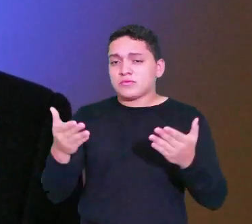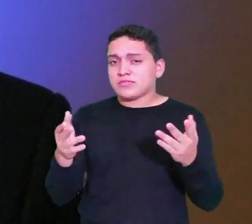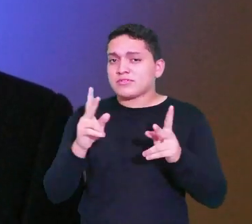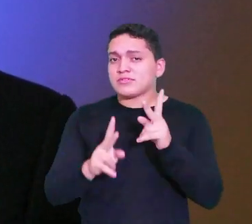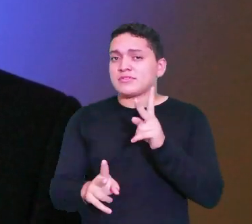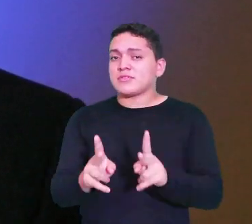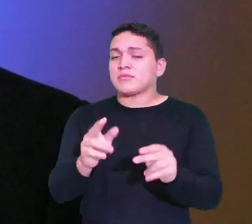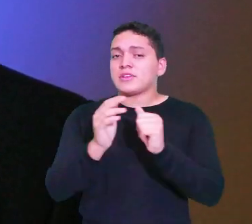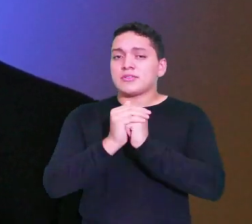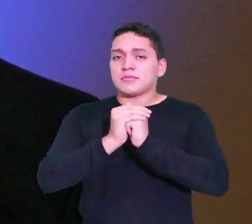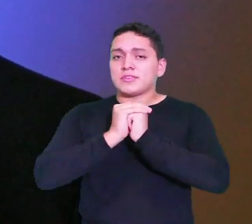sempre. Amém.